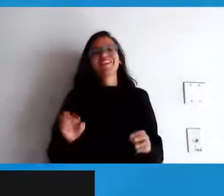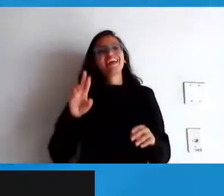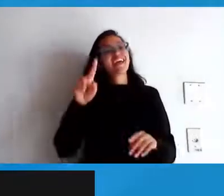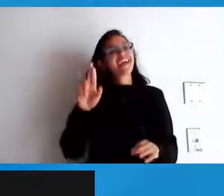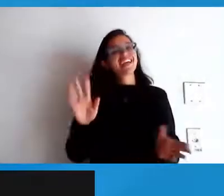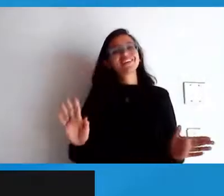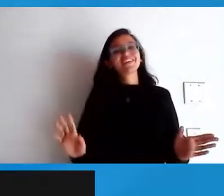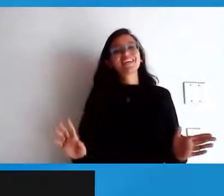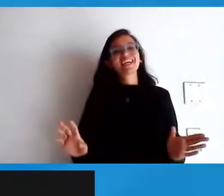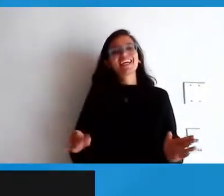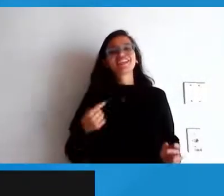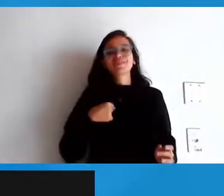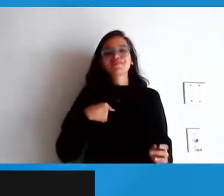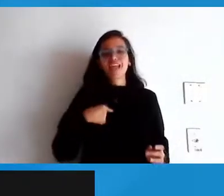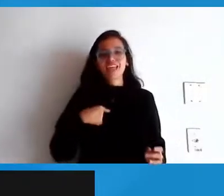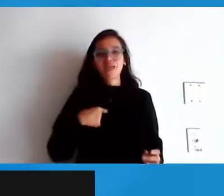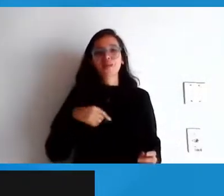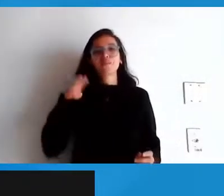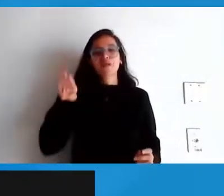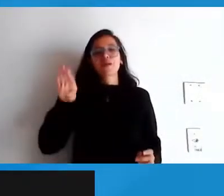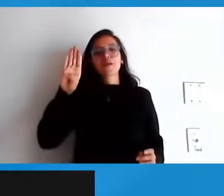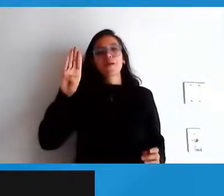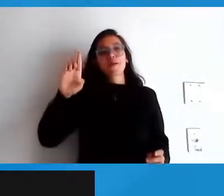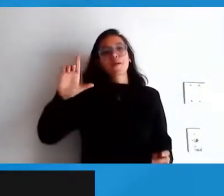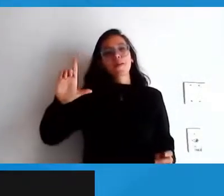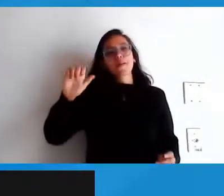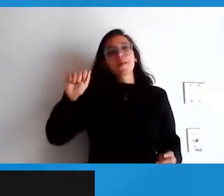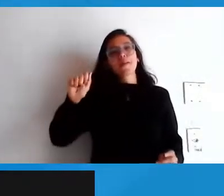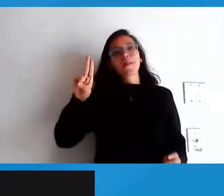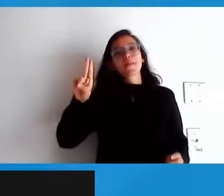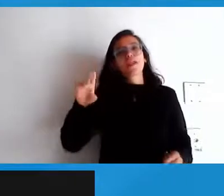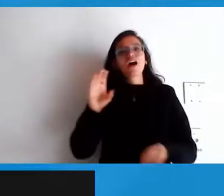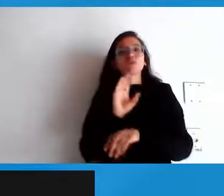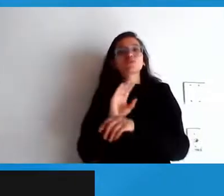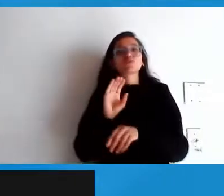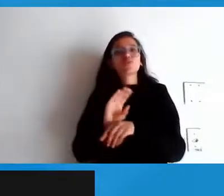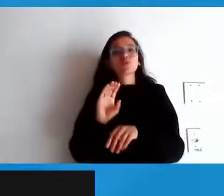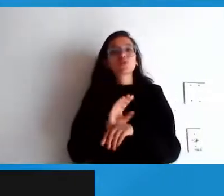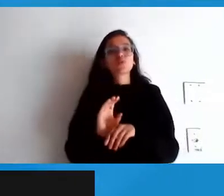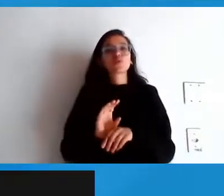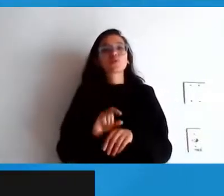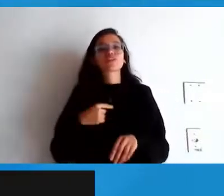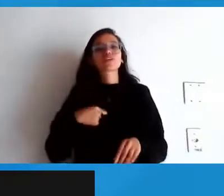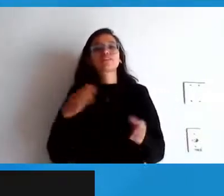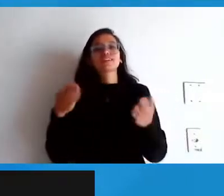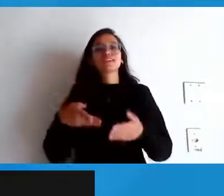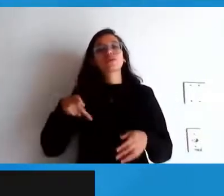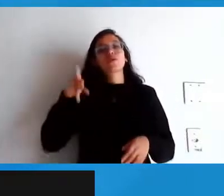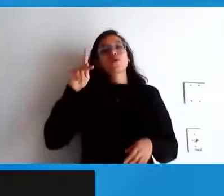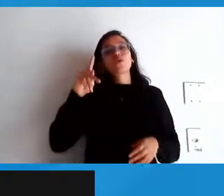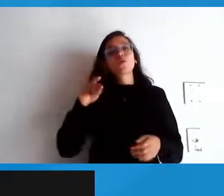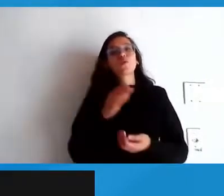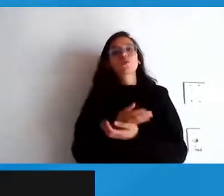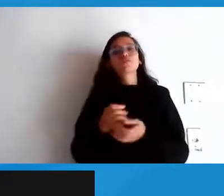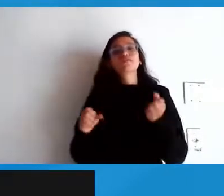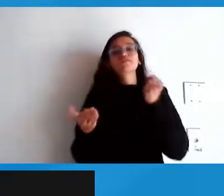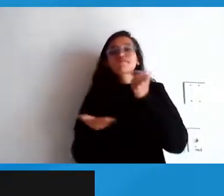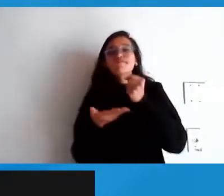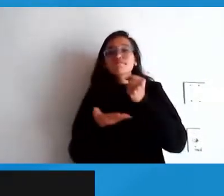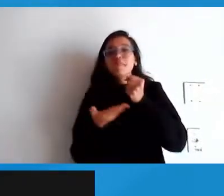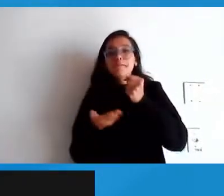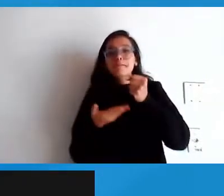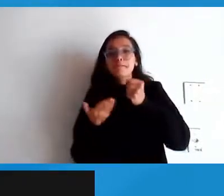mesmo eu tenho tem um curso agora que eu estou fazendo que é o curso básico de programação em BESH já está quase terminando